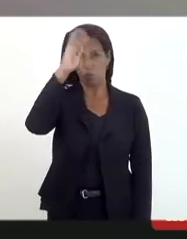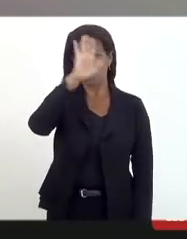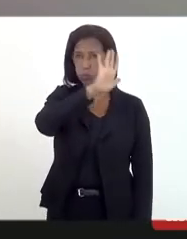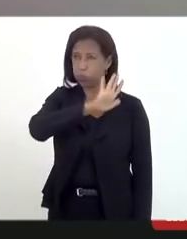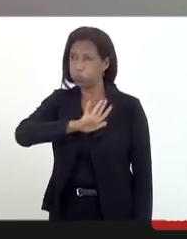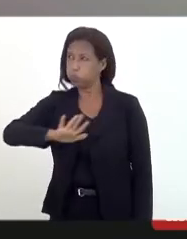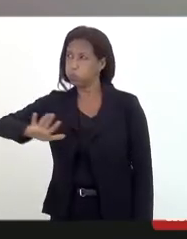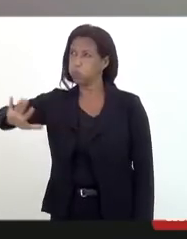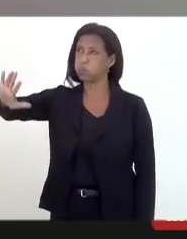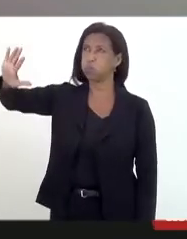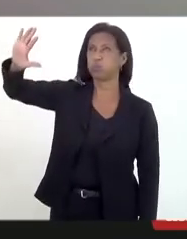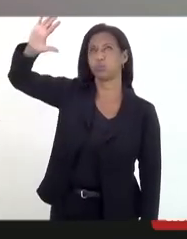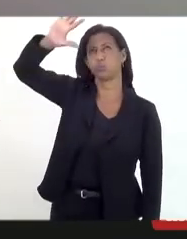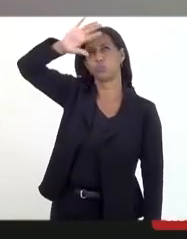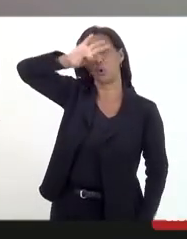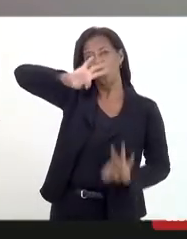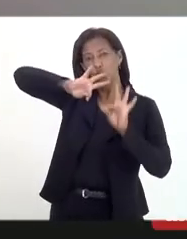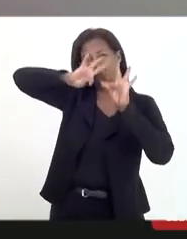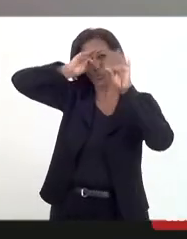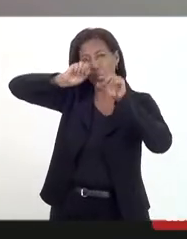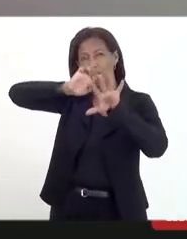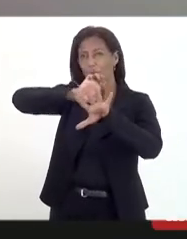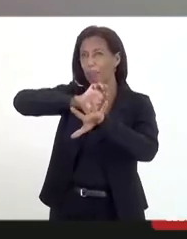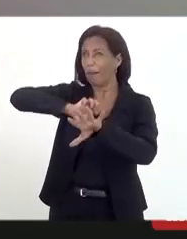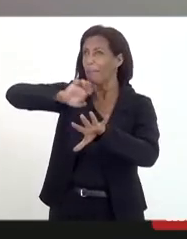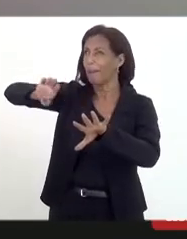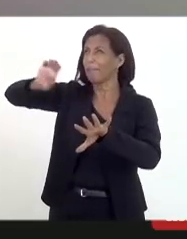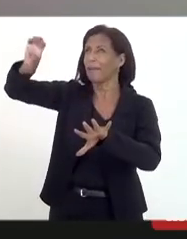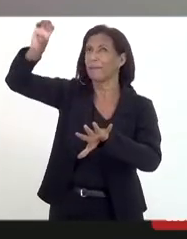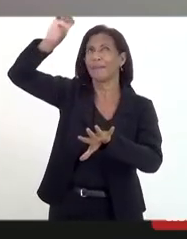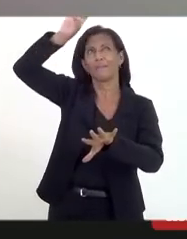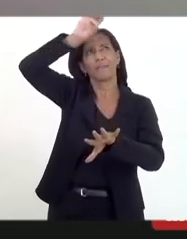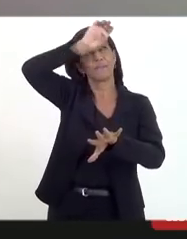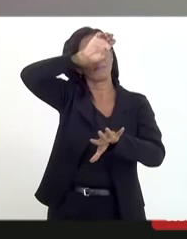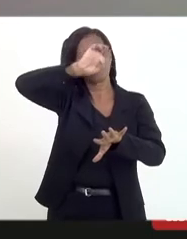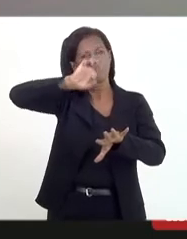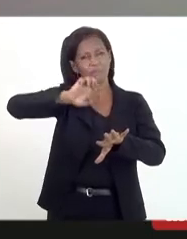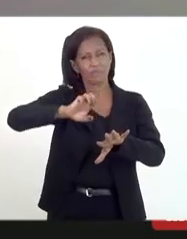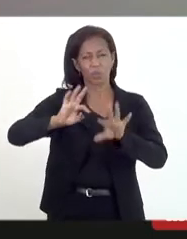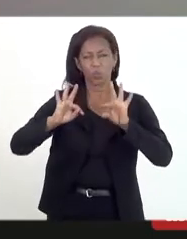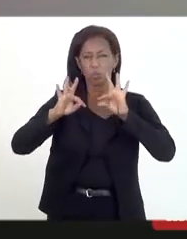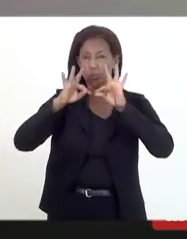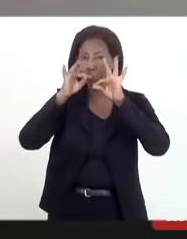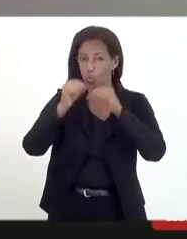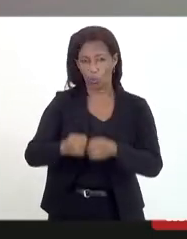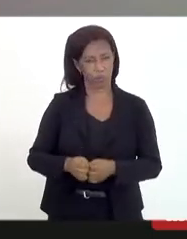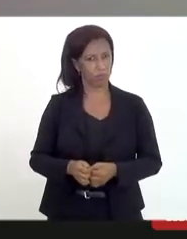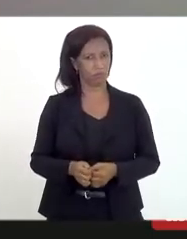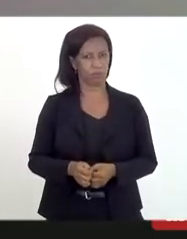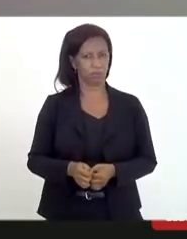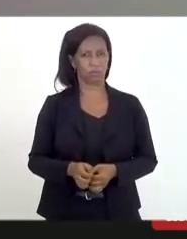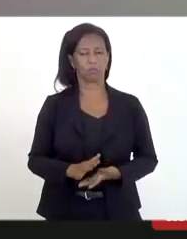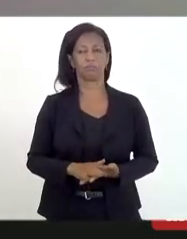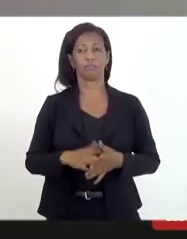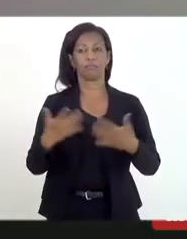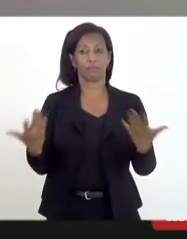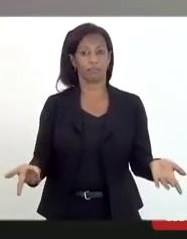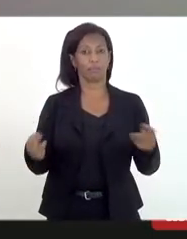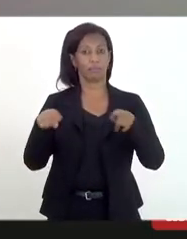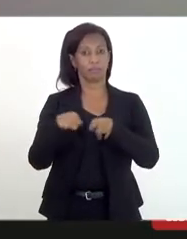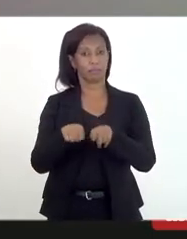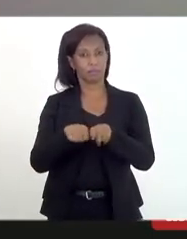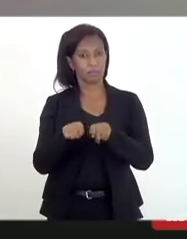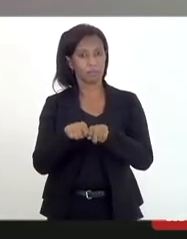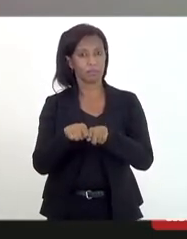isso foi constatado em todas as regiões da República, da Federação Brasileira, mas com uma